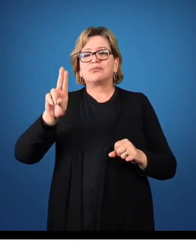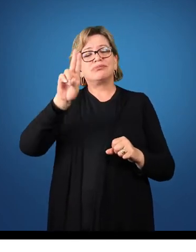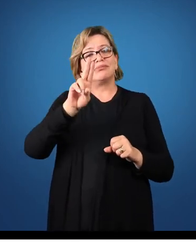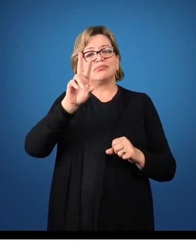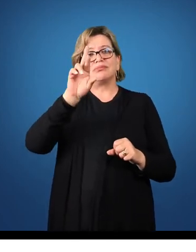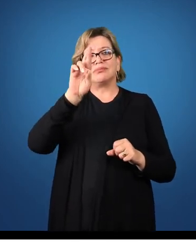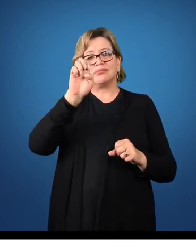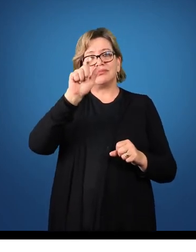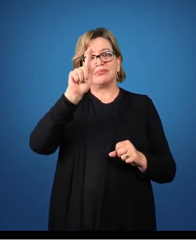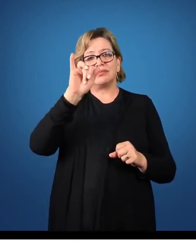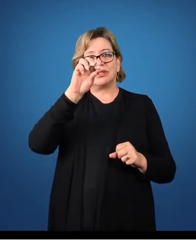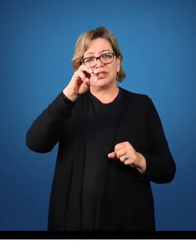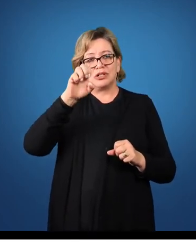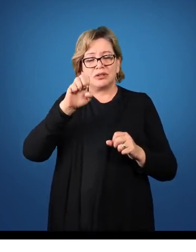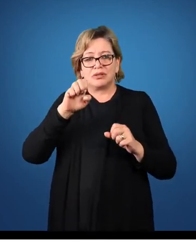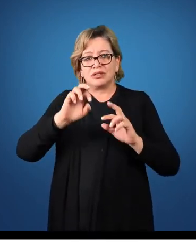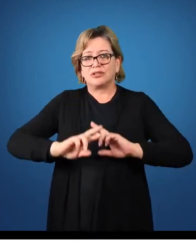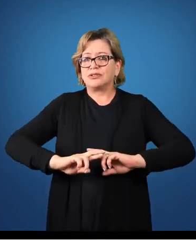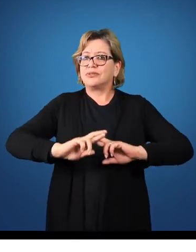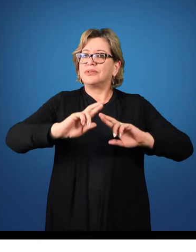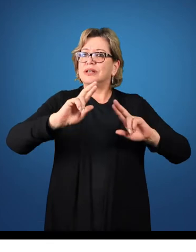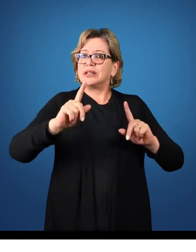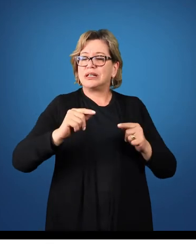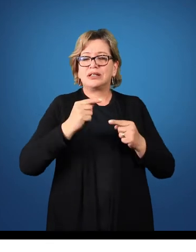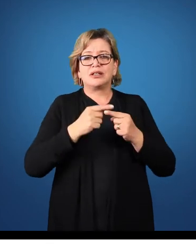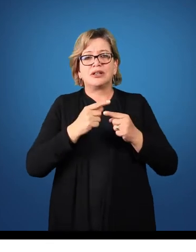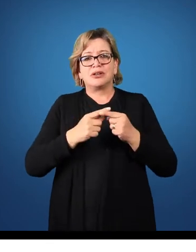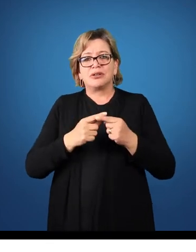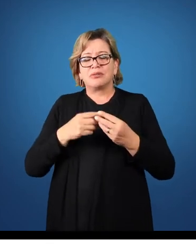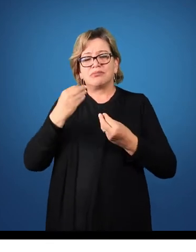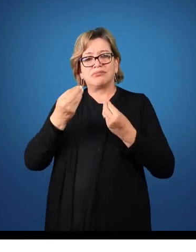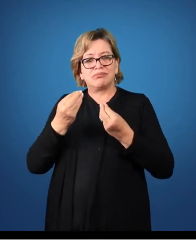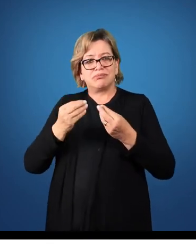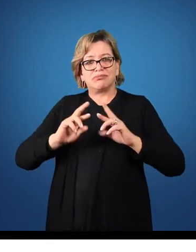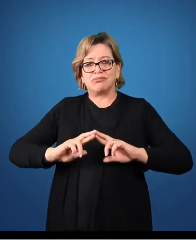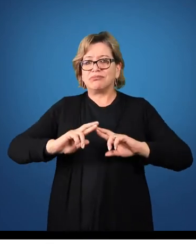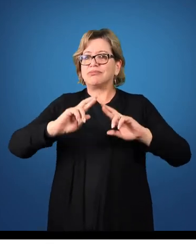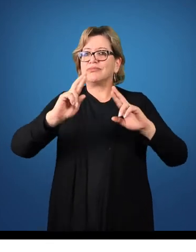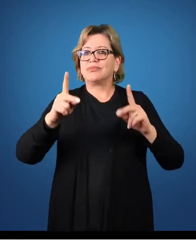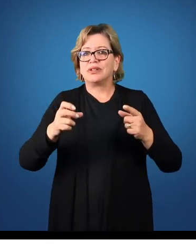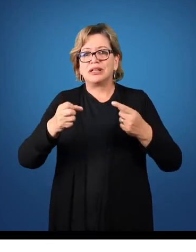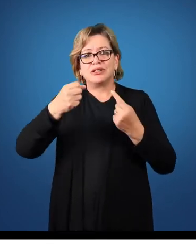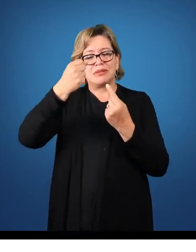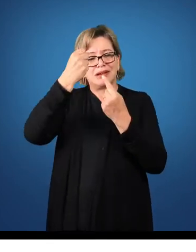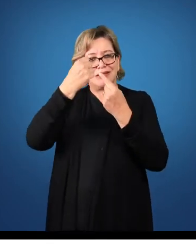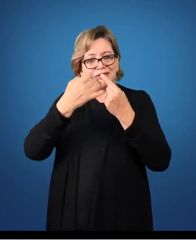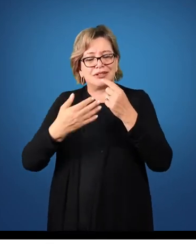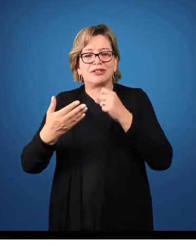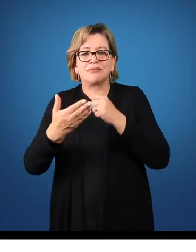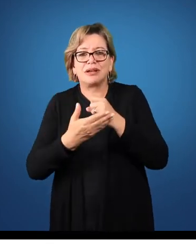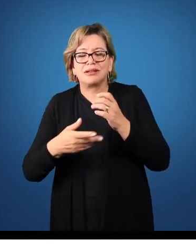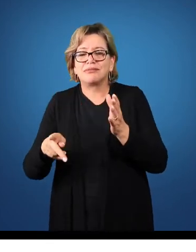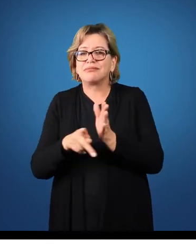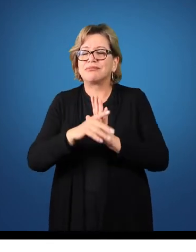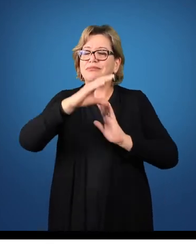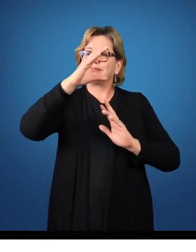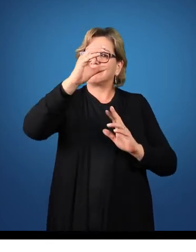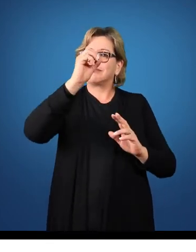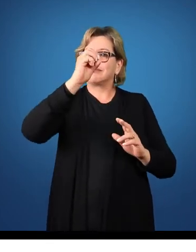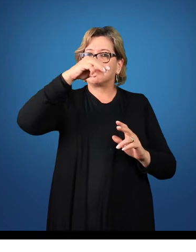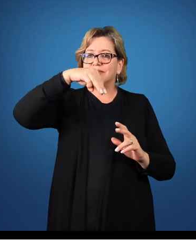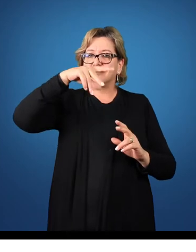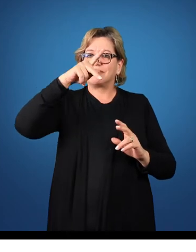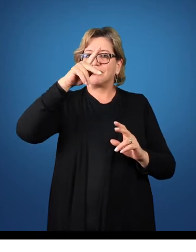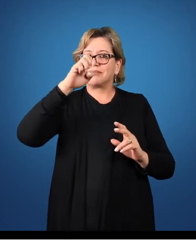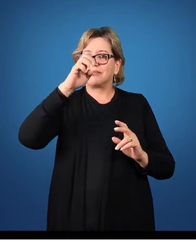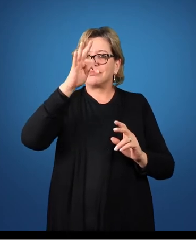de caixa porque ele foge a um pressuposto básico que é o pressuposto da competência. Então